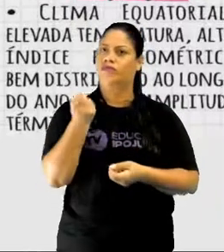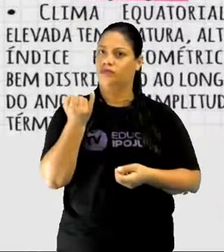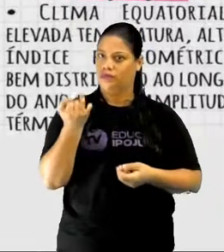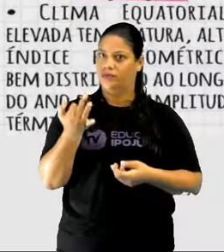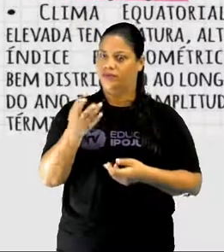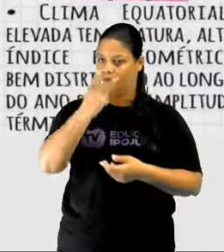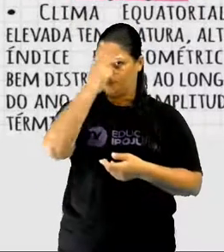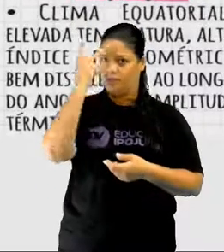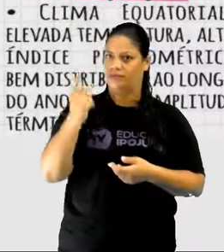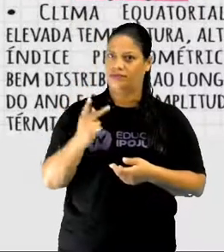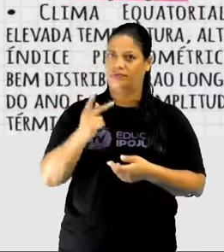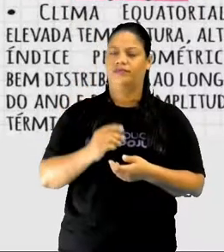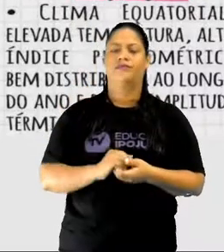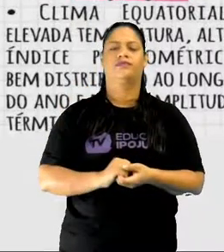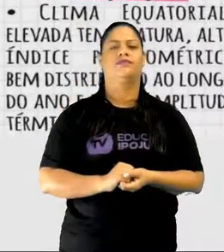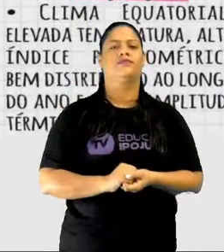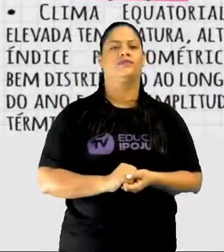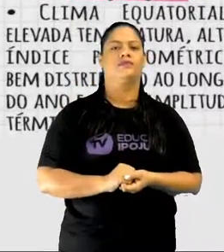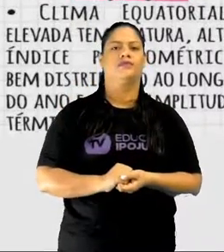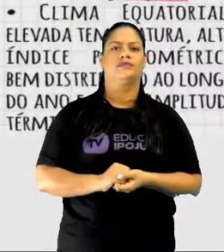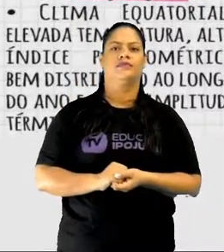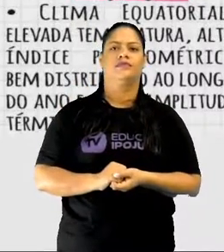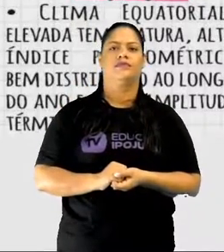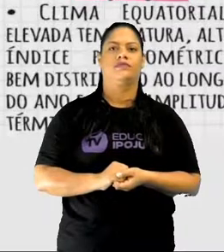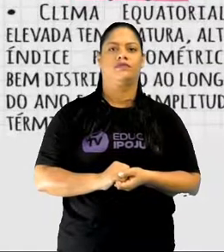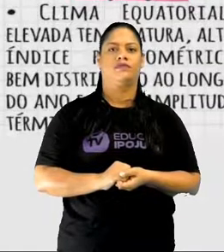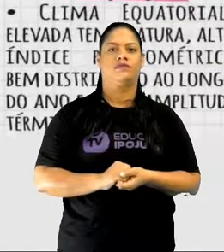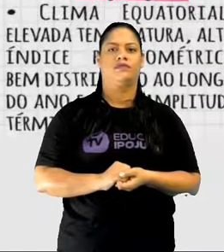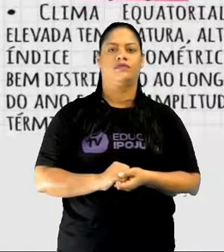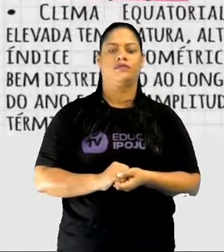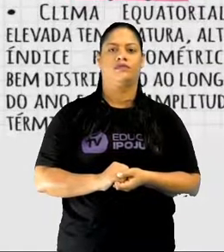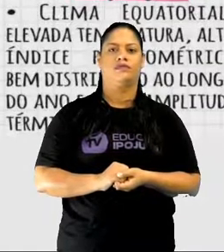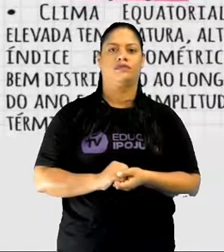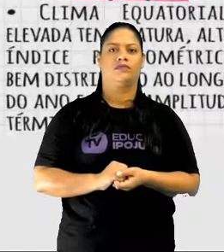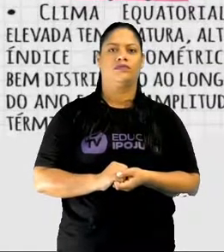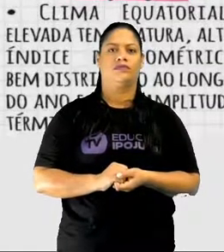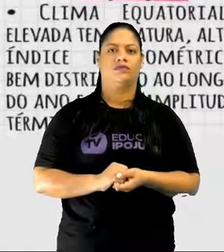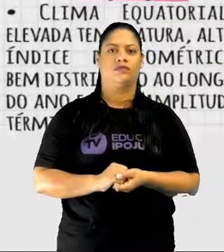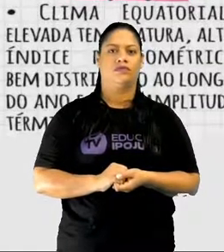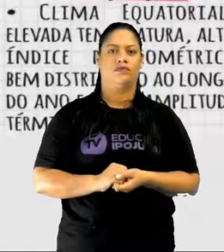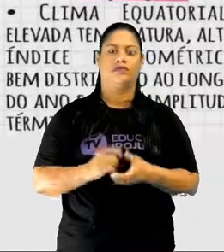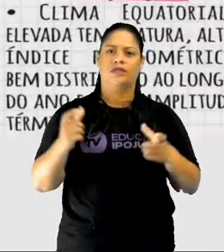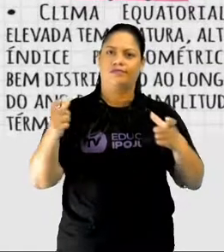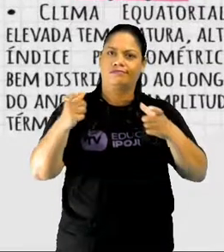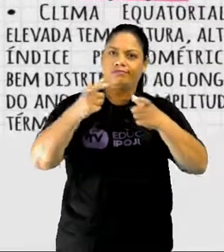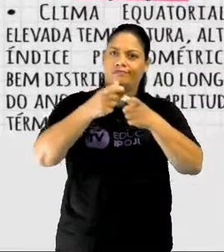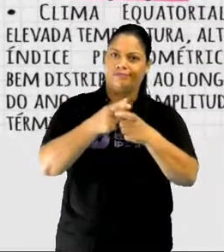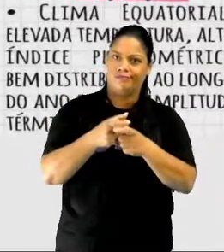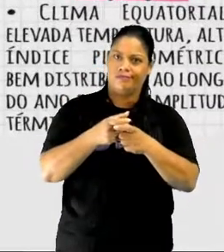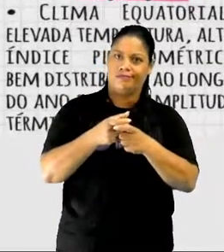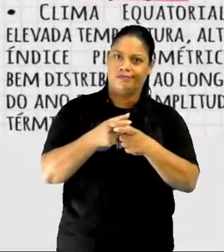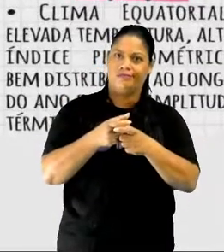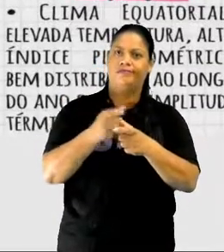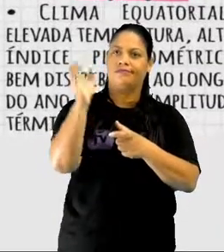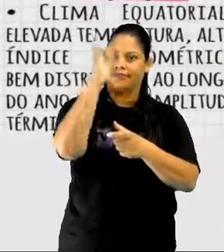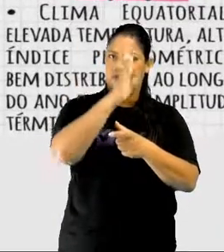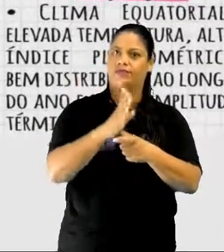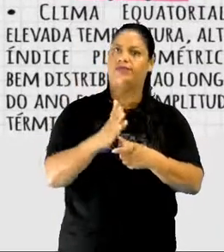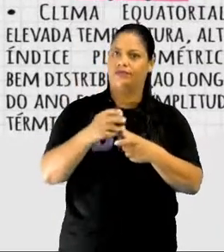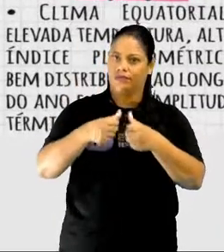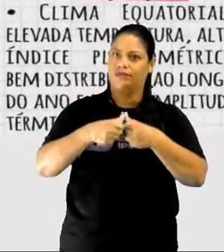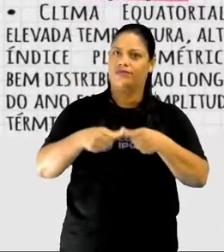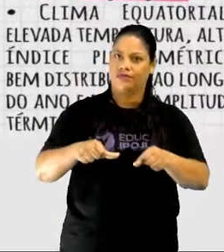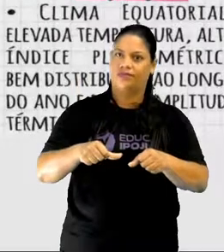população da região norte, a gente fala sobre uma quantidade muito pequena da população brasileira que está